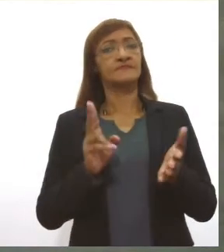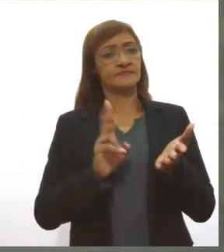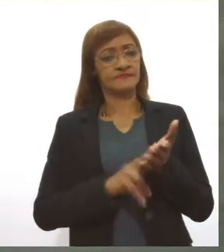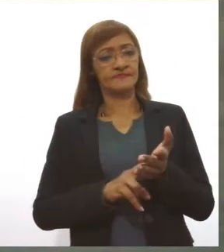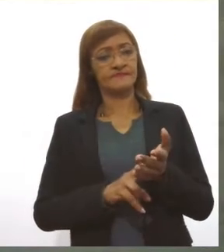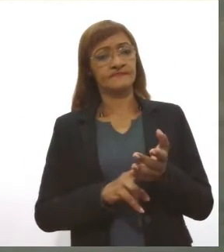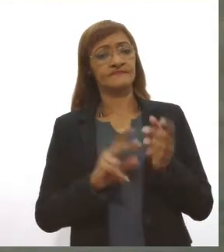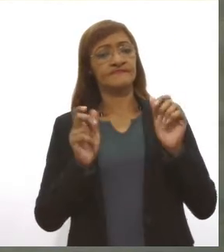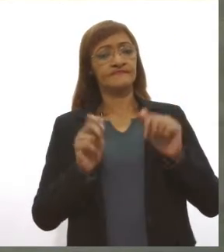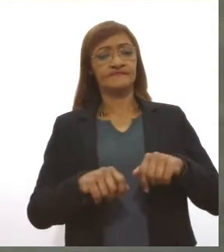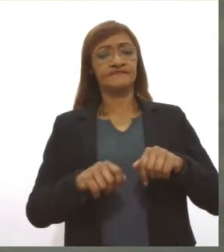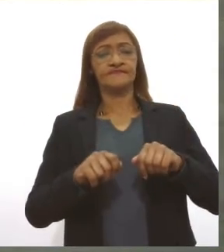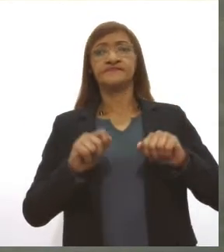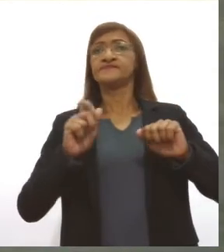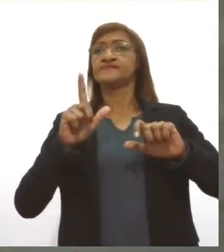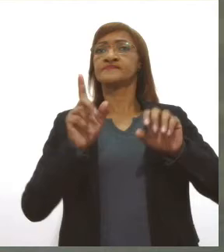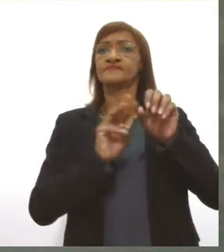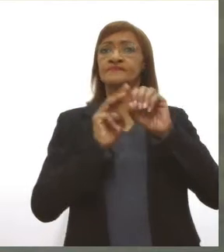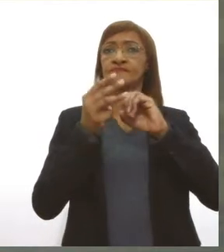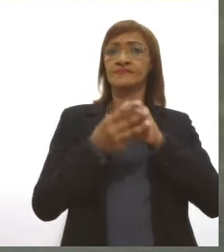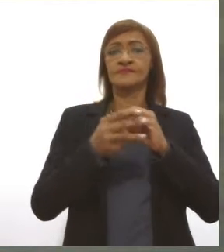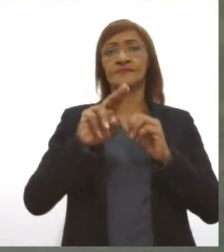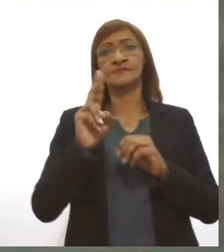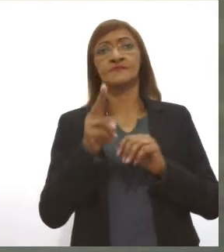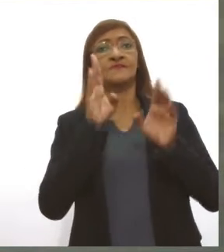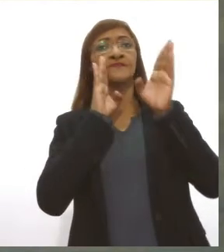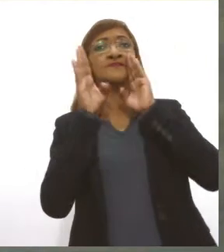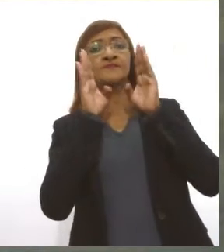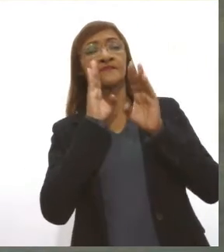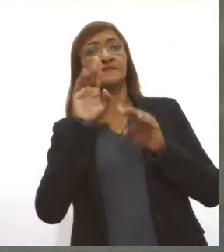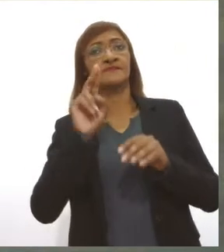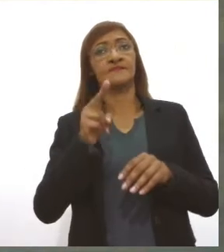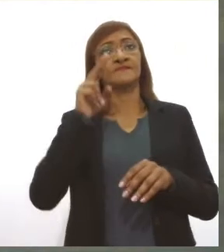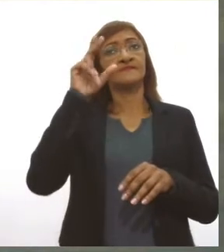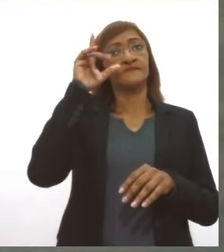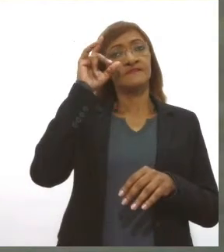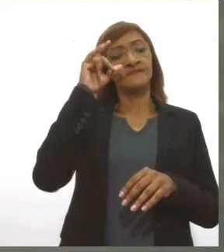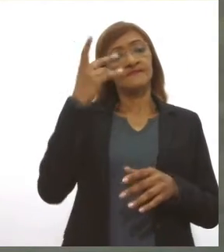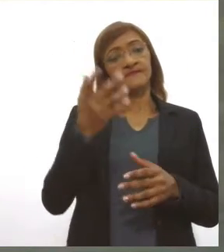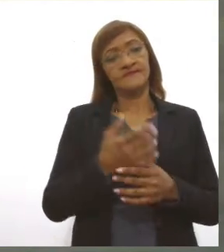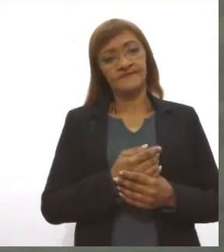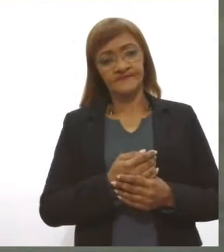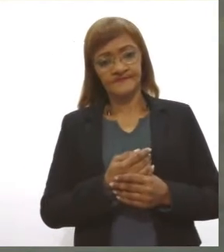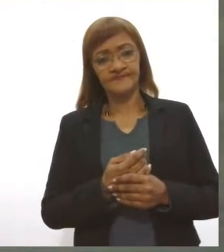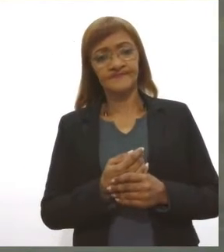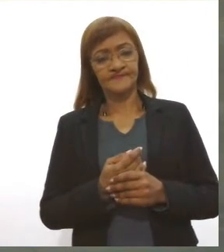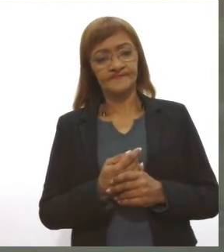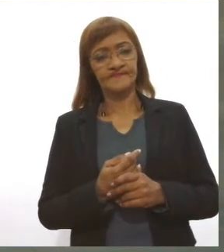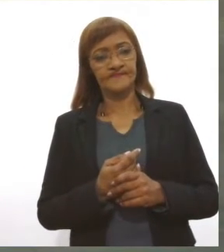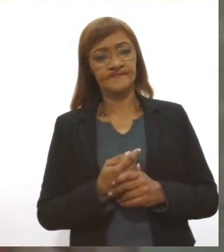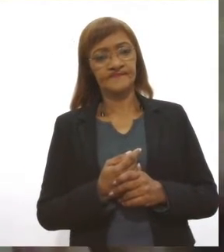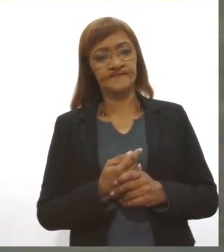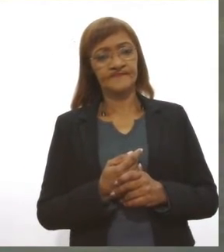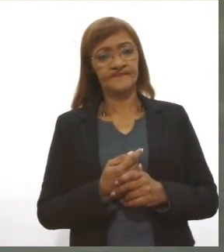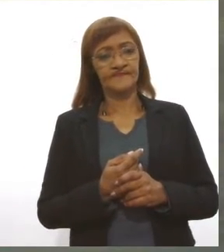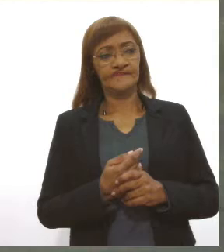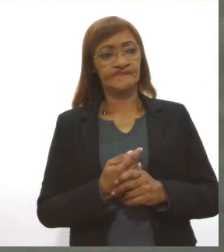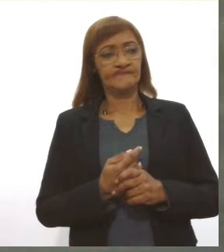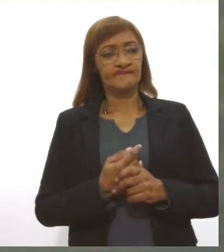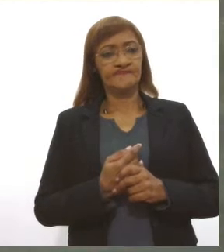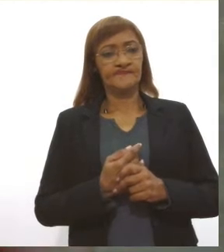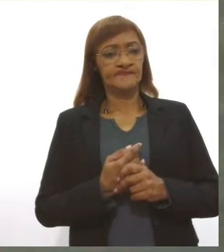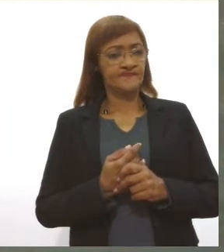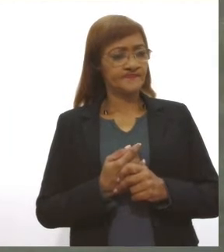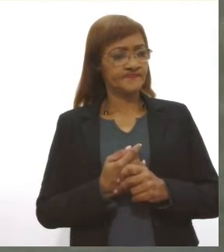pela tela da TVLS, também pelo Facebook e YouTube, pelos canais. Pois é, foi apresentado, aprovado em duas